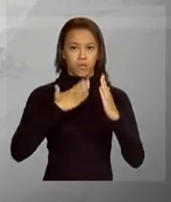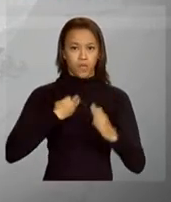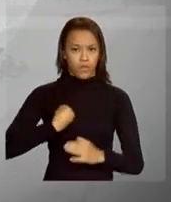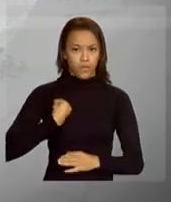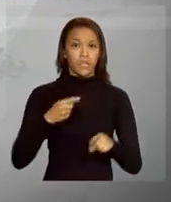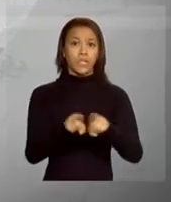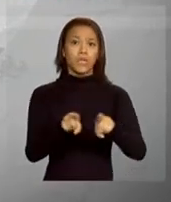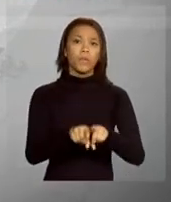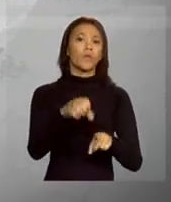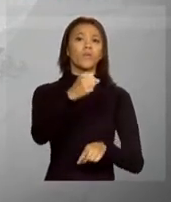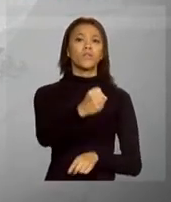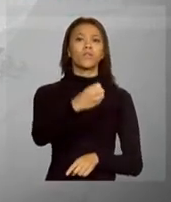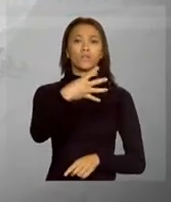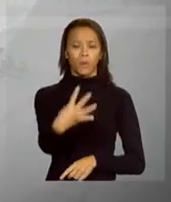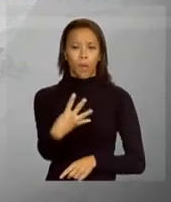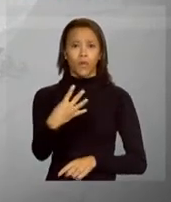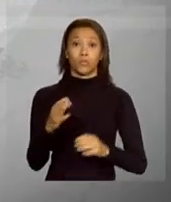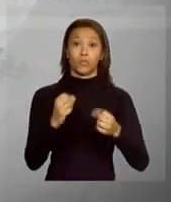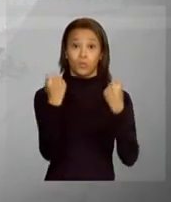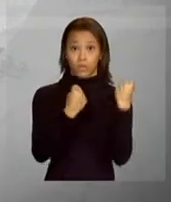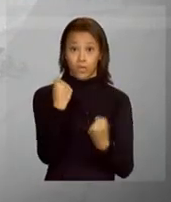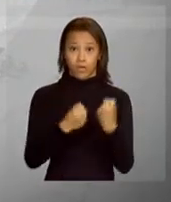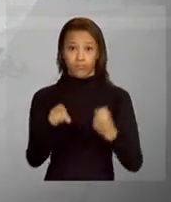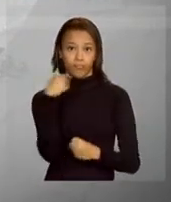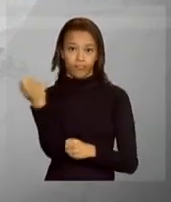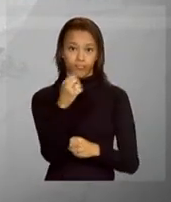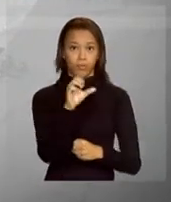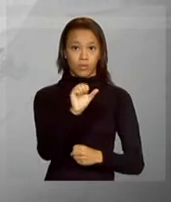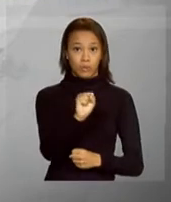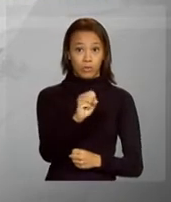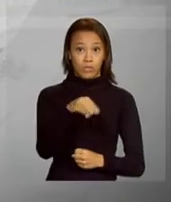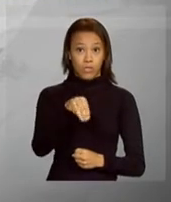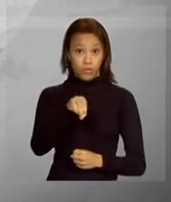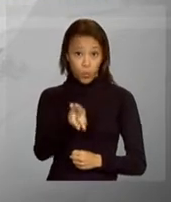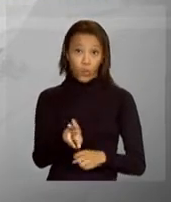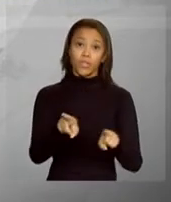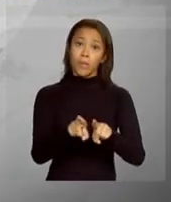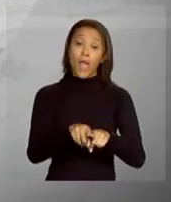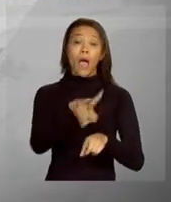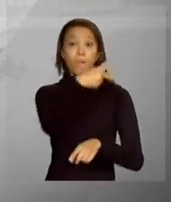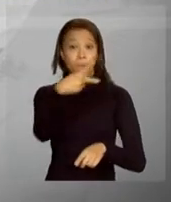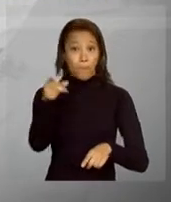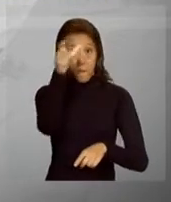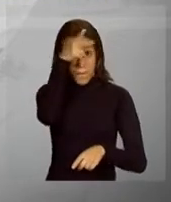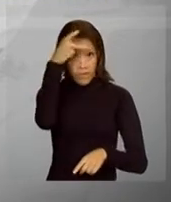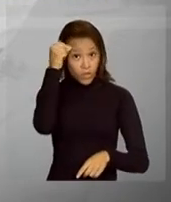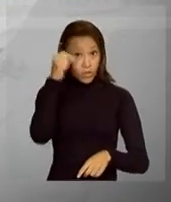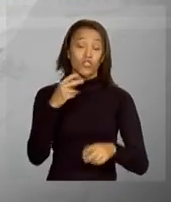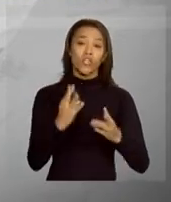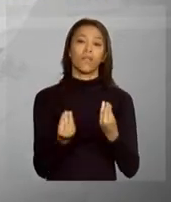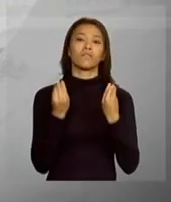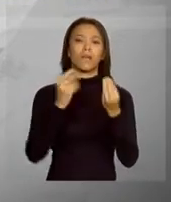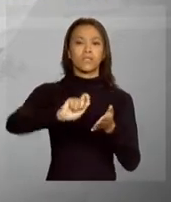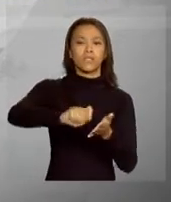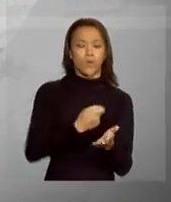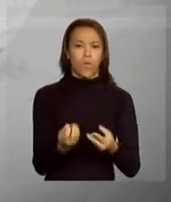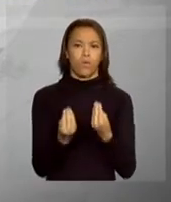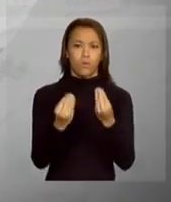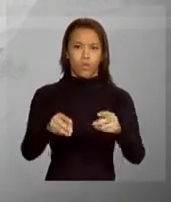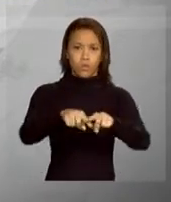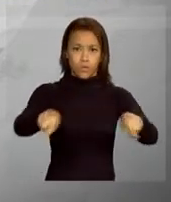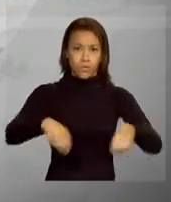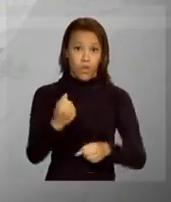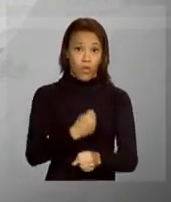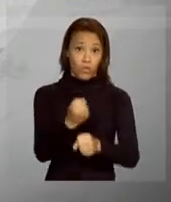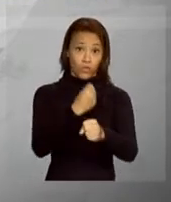Minha Vida e 84 ambulâncias do SAMU. E a Prefeitura de São Paulo assinou a doação de terrenos para a construção do